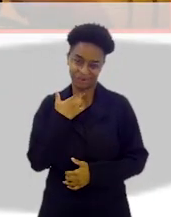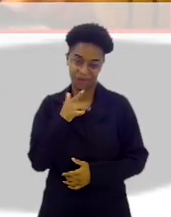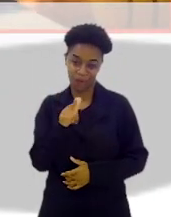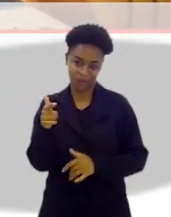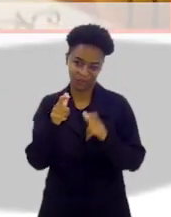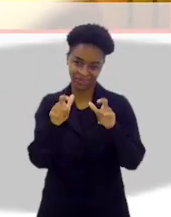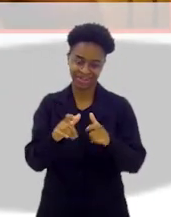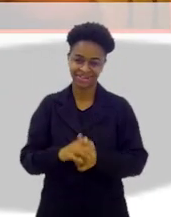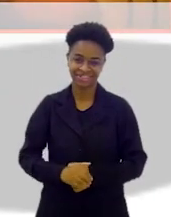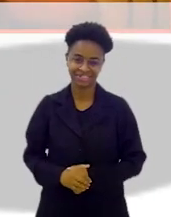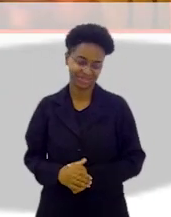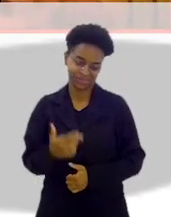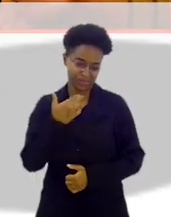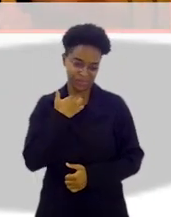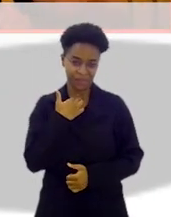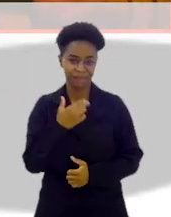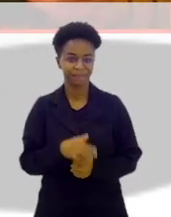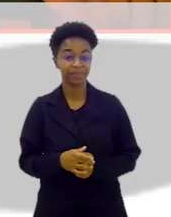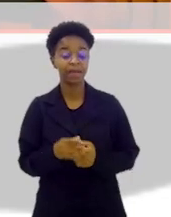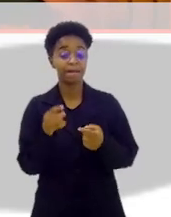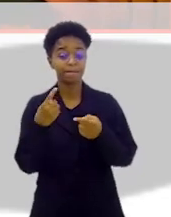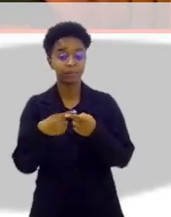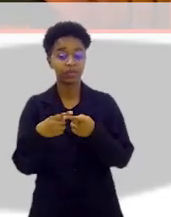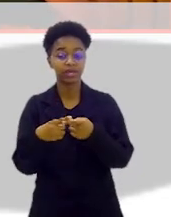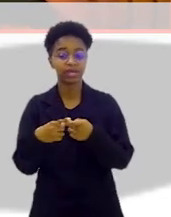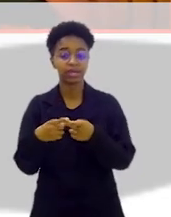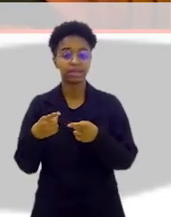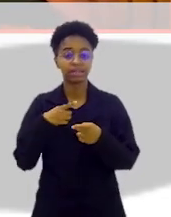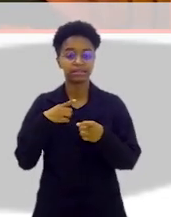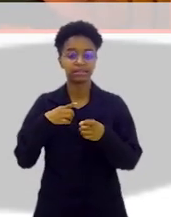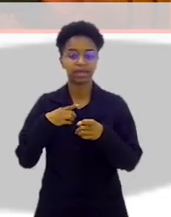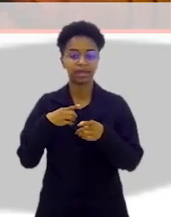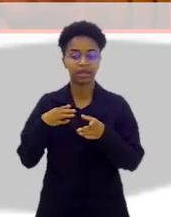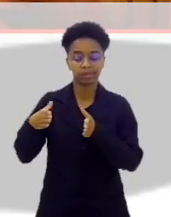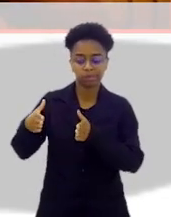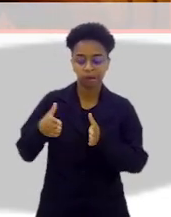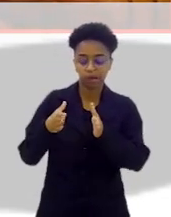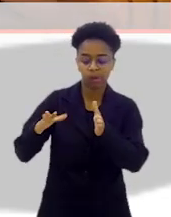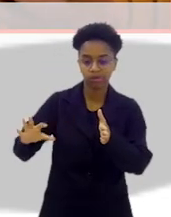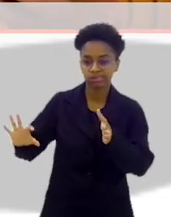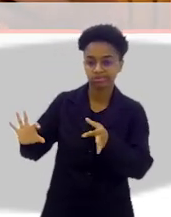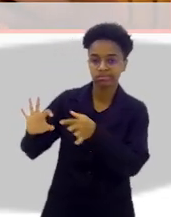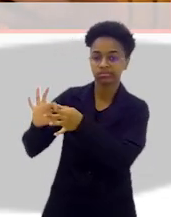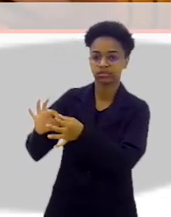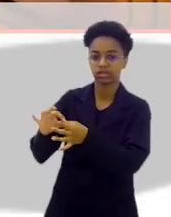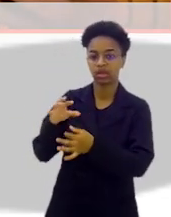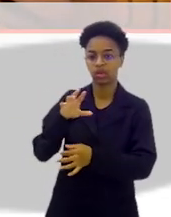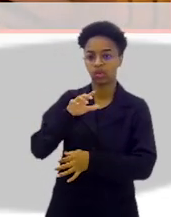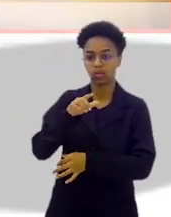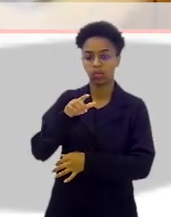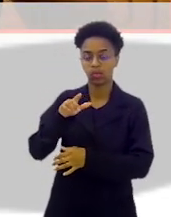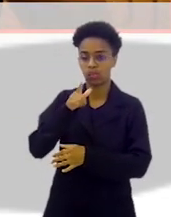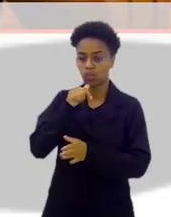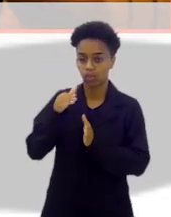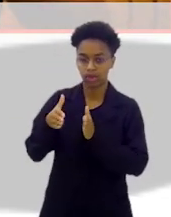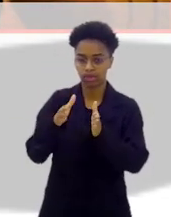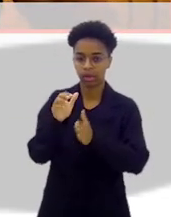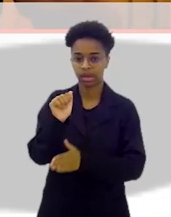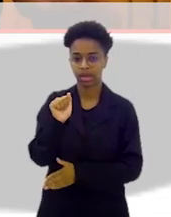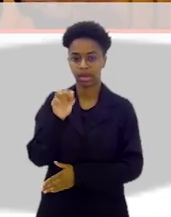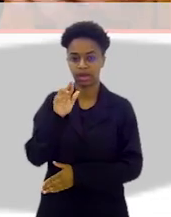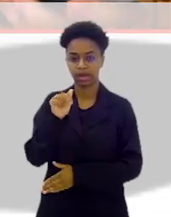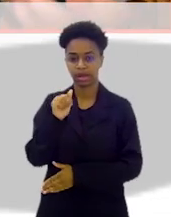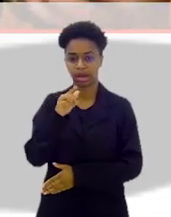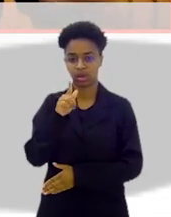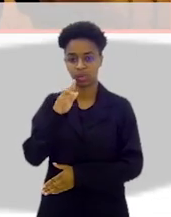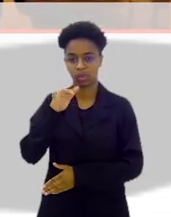É. Não podia ser em outro lugar. Não podia ser. Ele é afluente da margem direita do Rio Uruguai. Sim. Esse